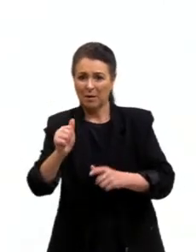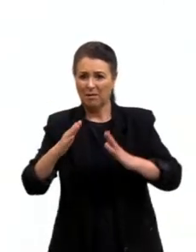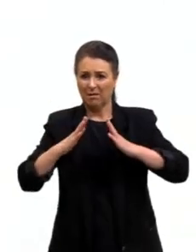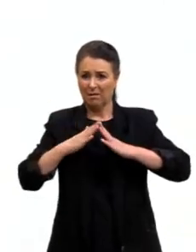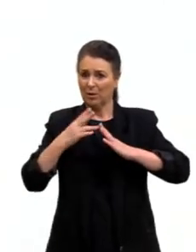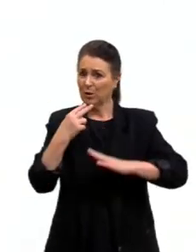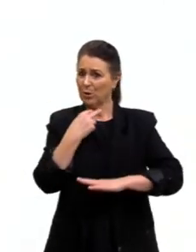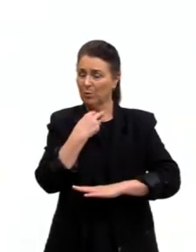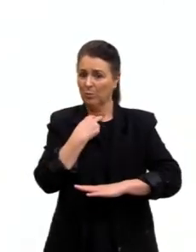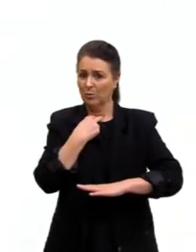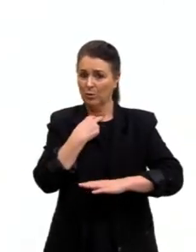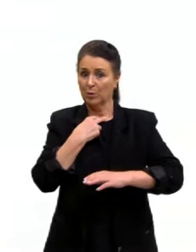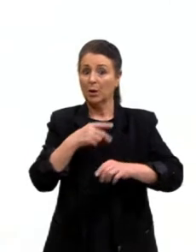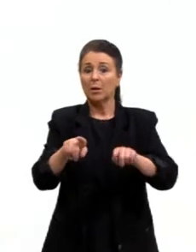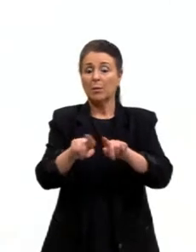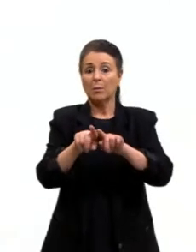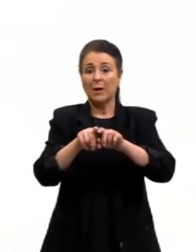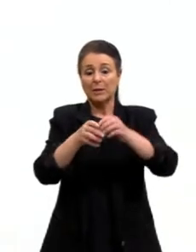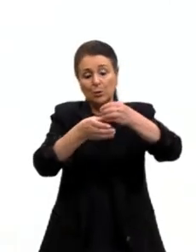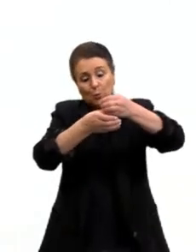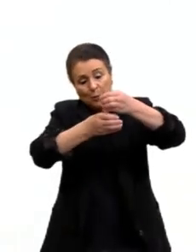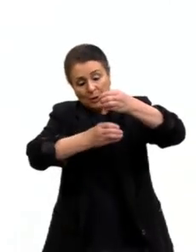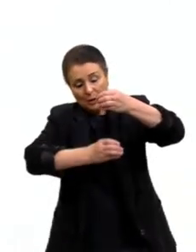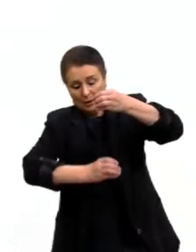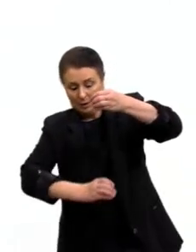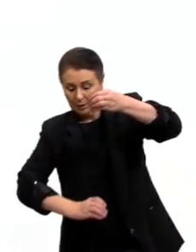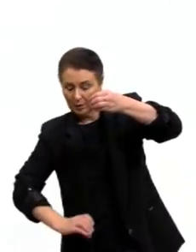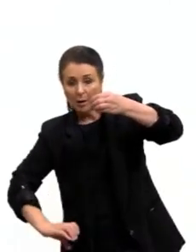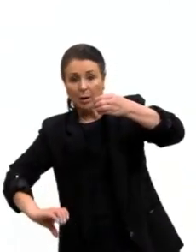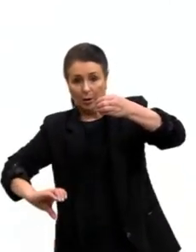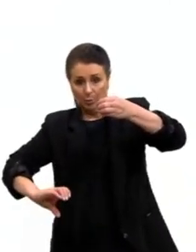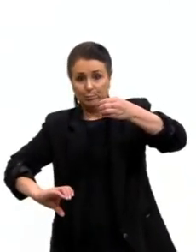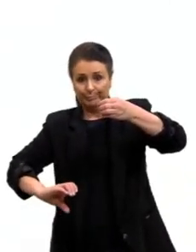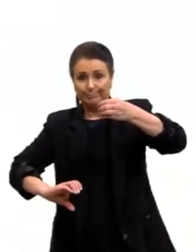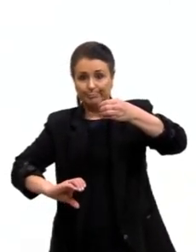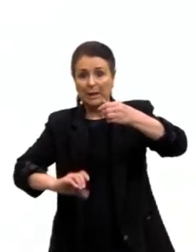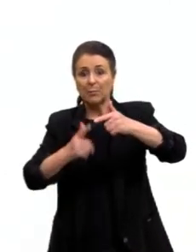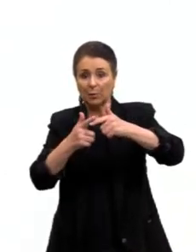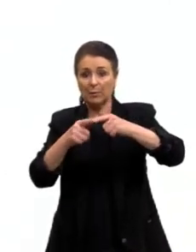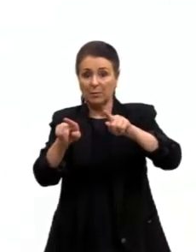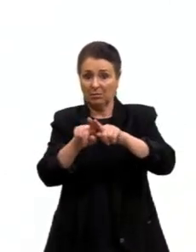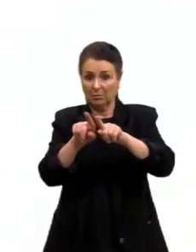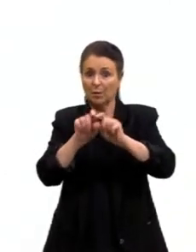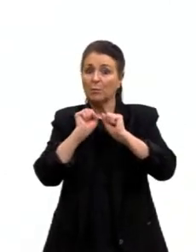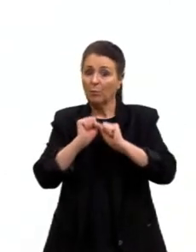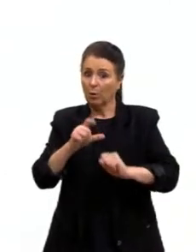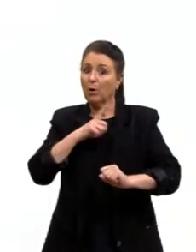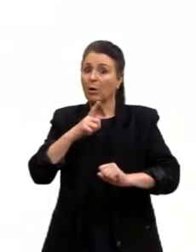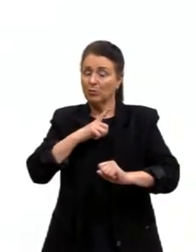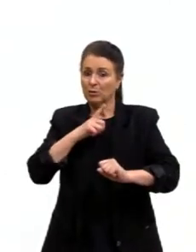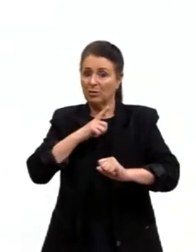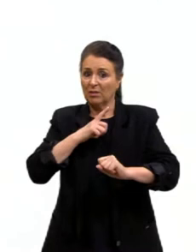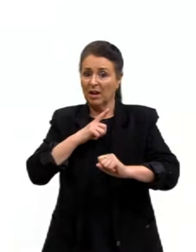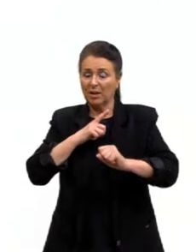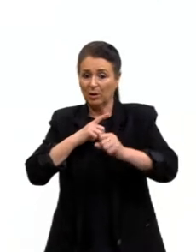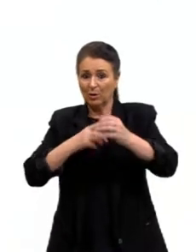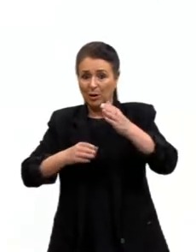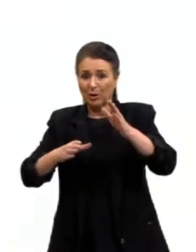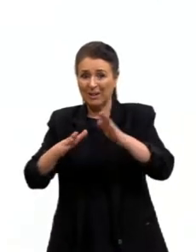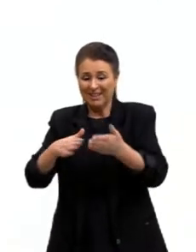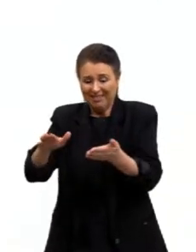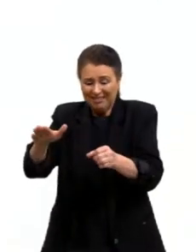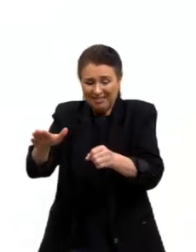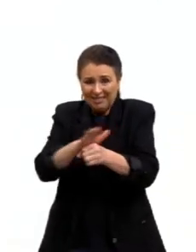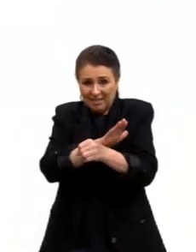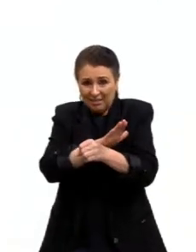encanamento, no nosso esgoto sanitário, ali na nossa casa, porque pode ocorrer o entupimento, porque o óleo